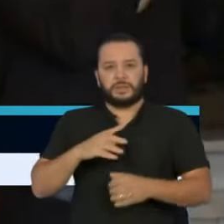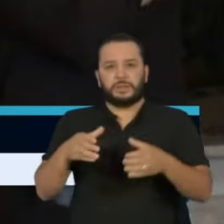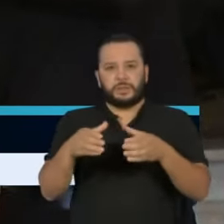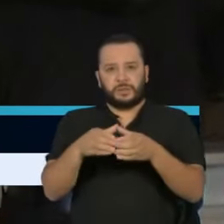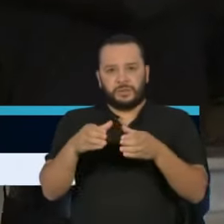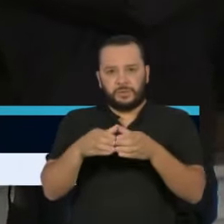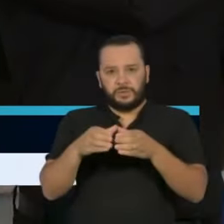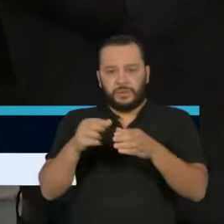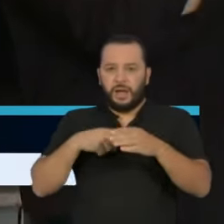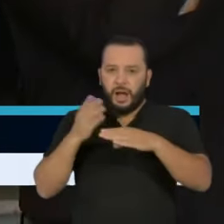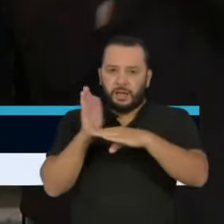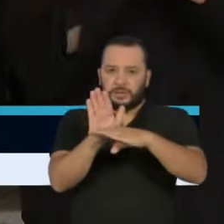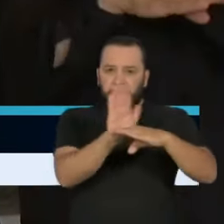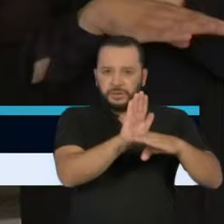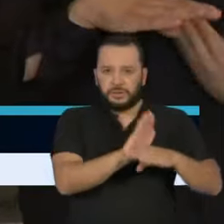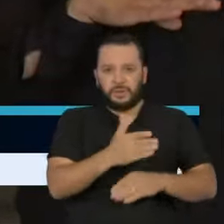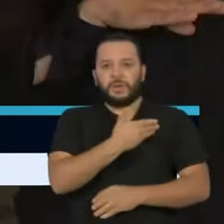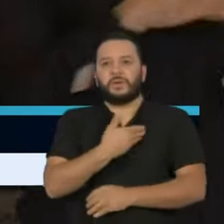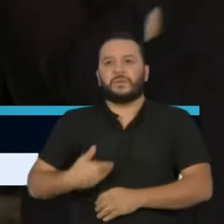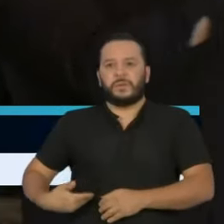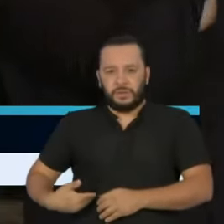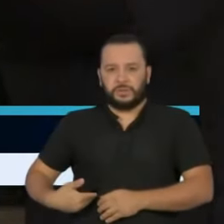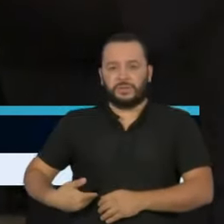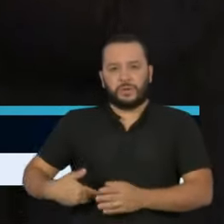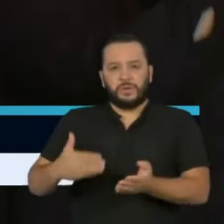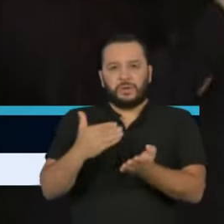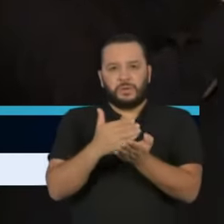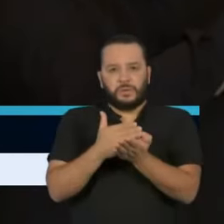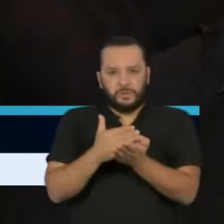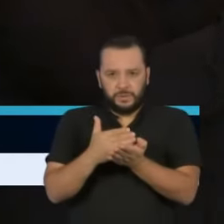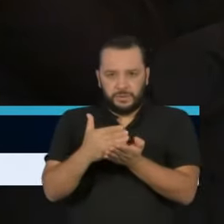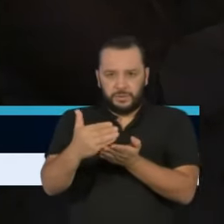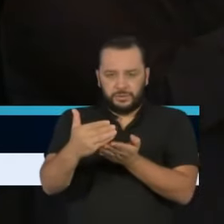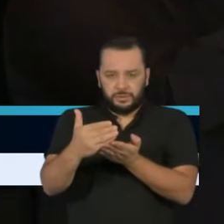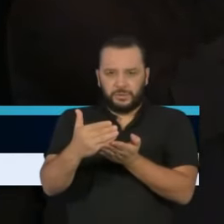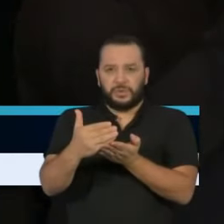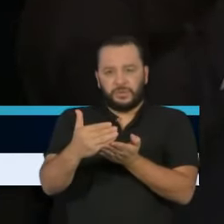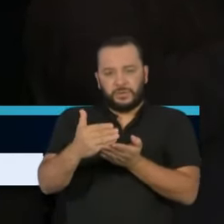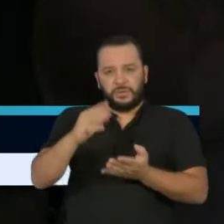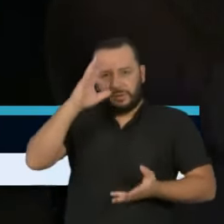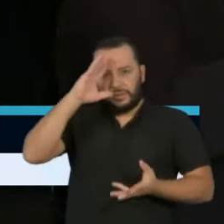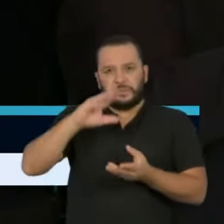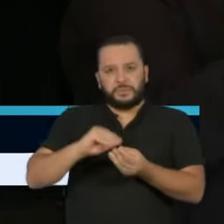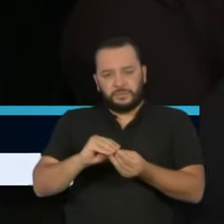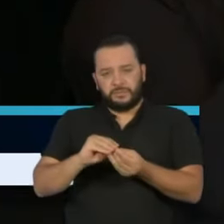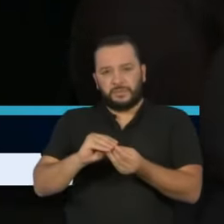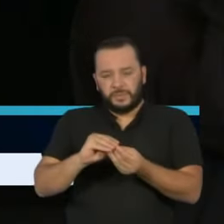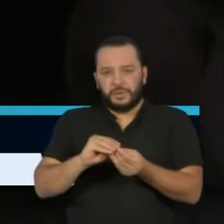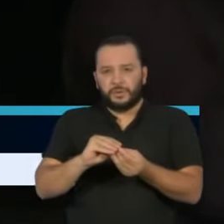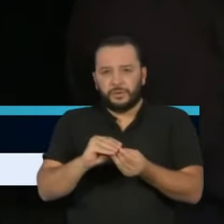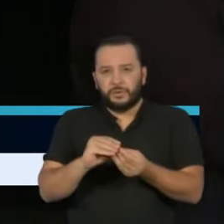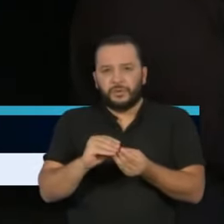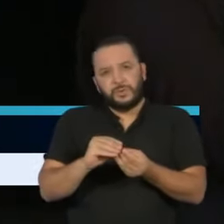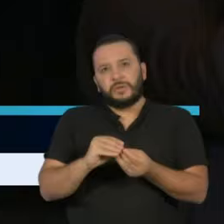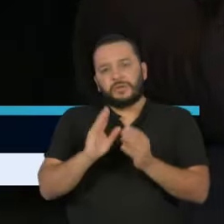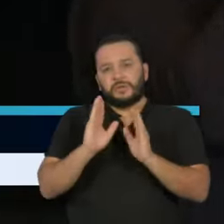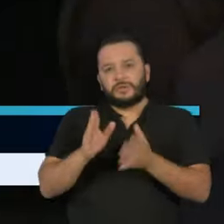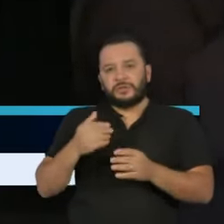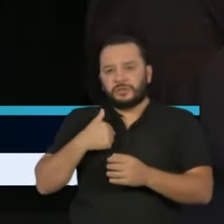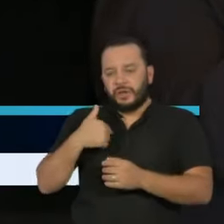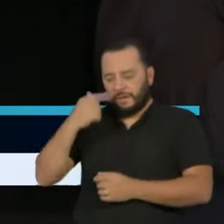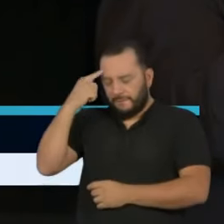o nosso governador começou com um entendimento inicialmente empírico,